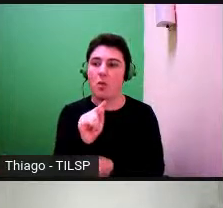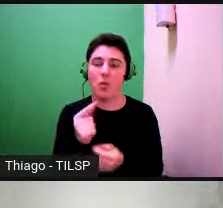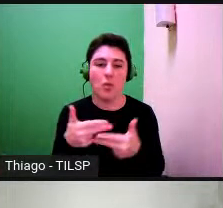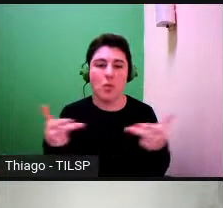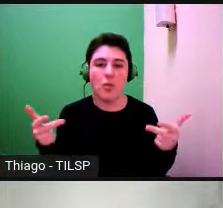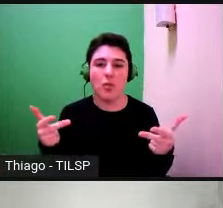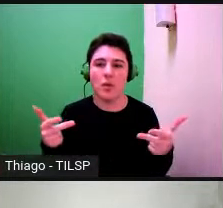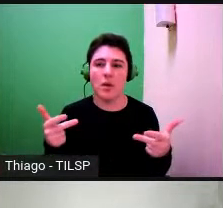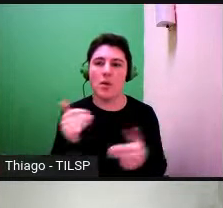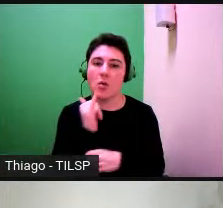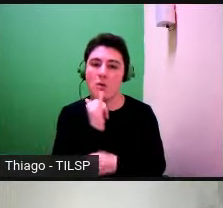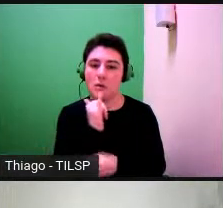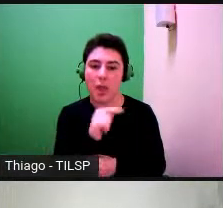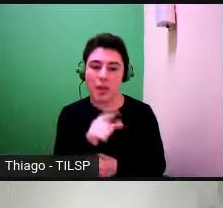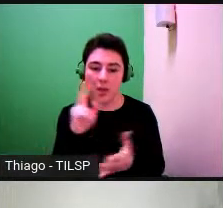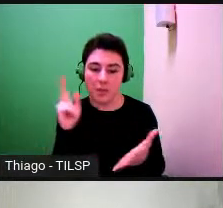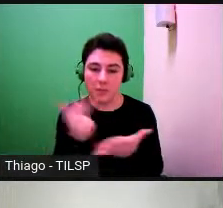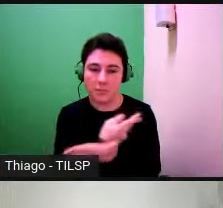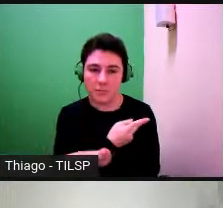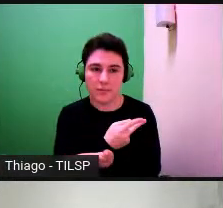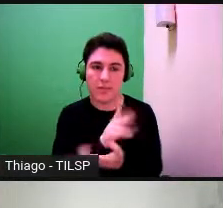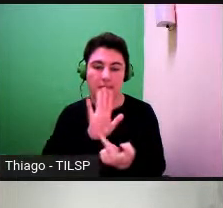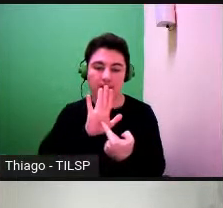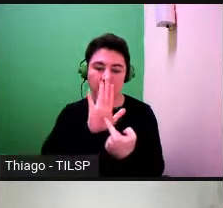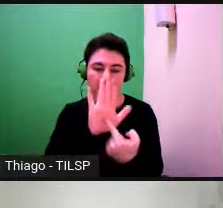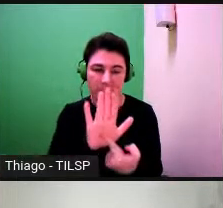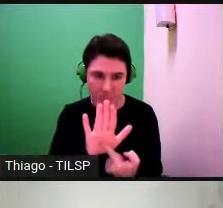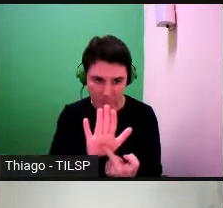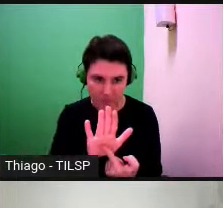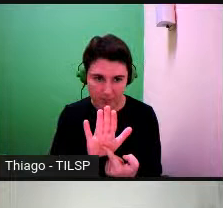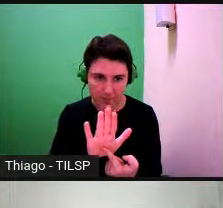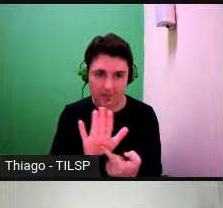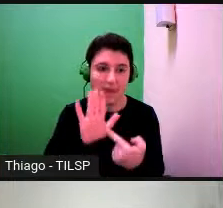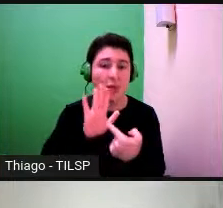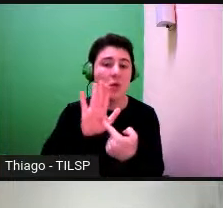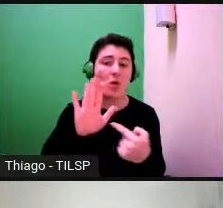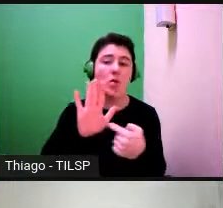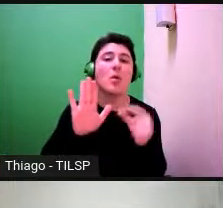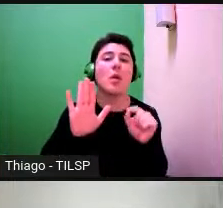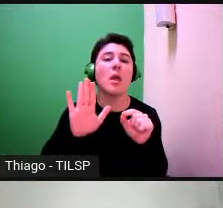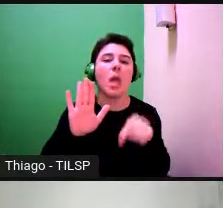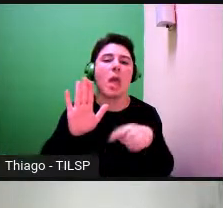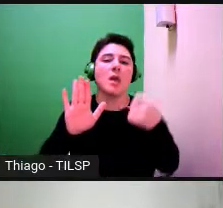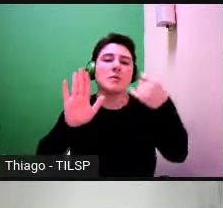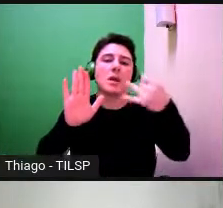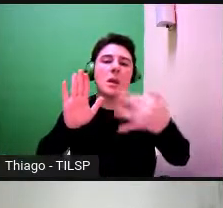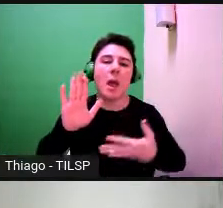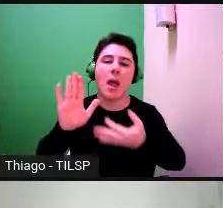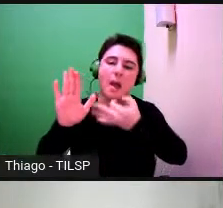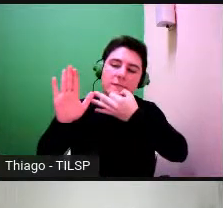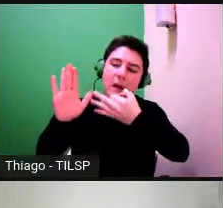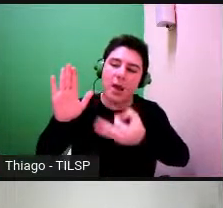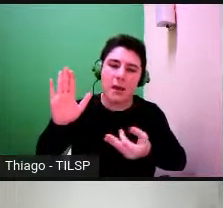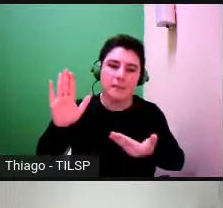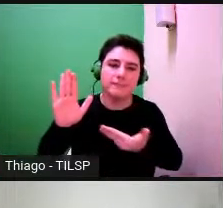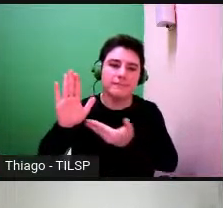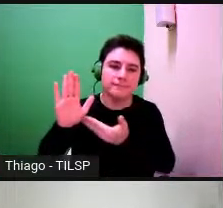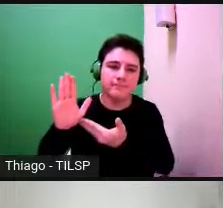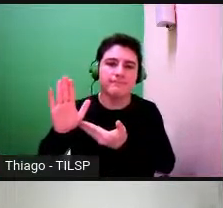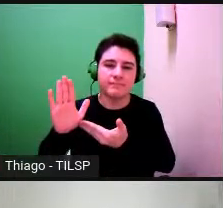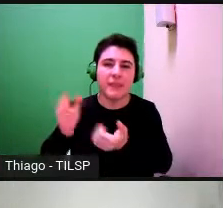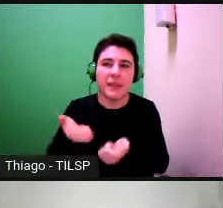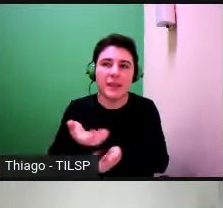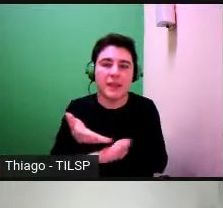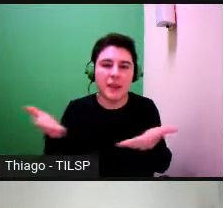científico é expô-lo e o expô-lo é o que é explicá-lo é comentá-lo é problematizá-lo